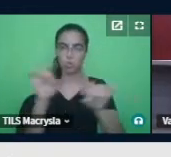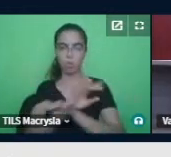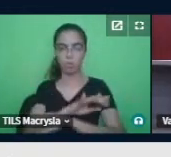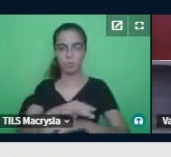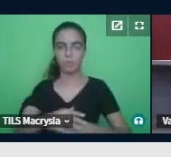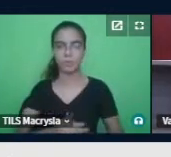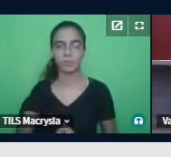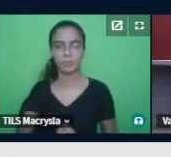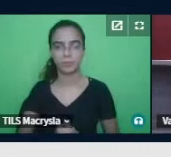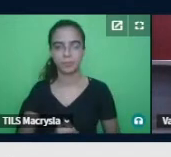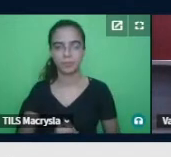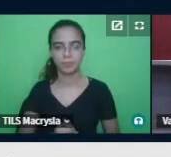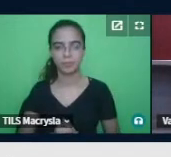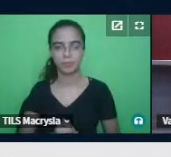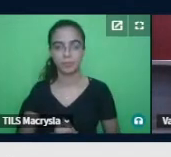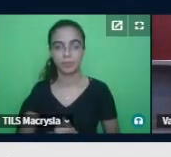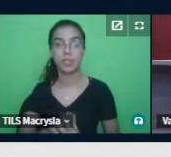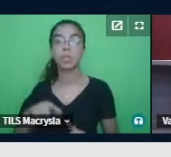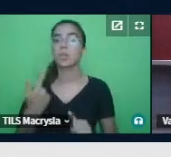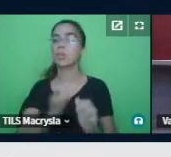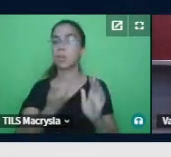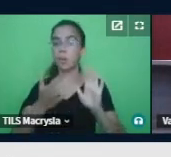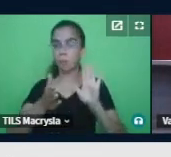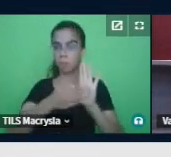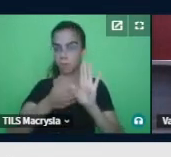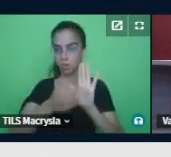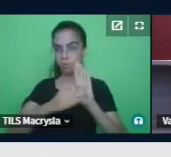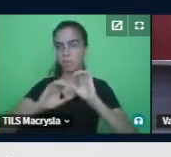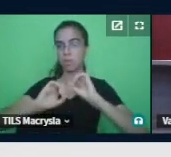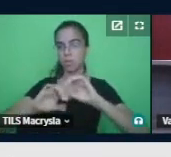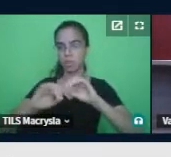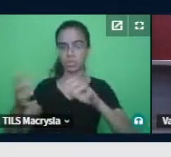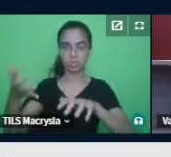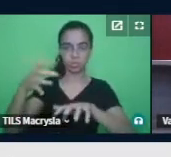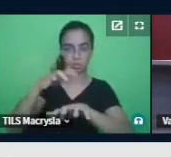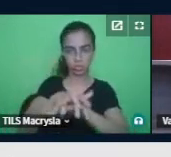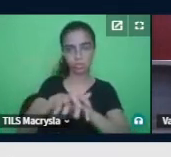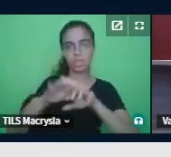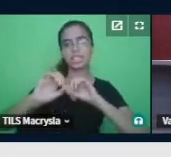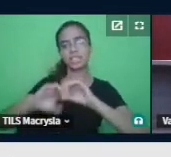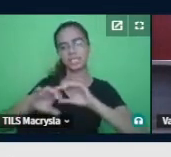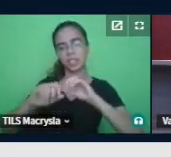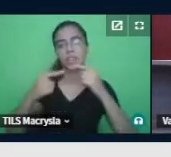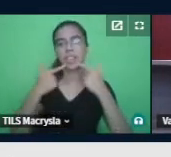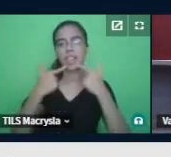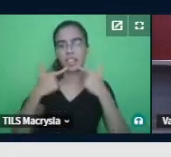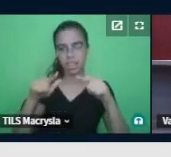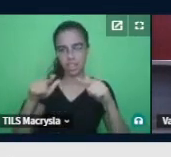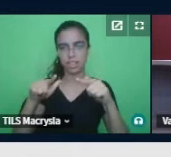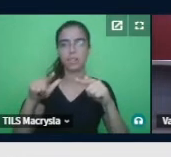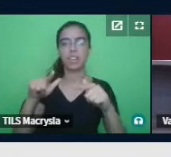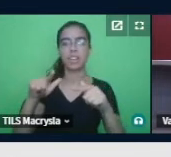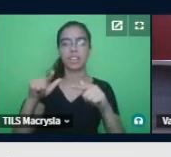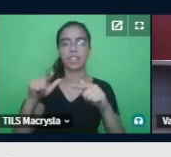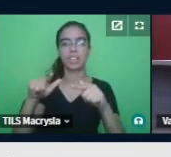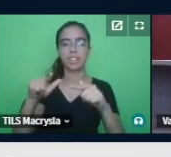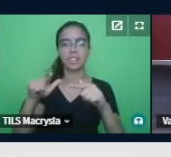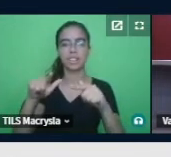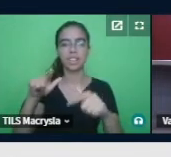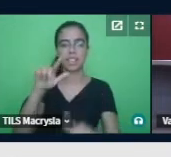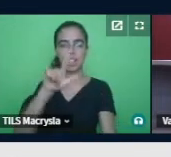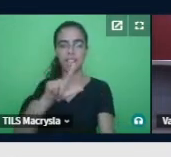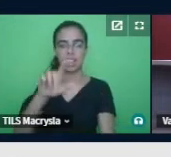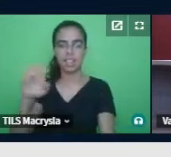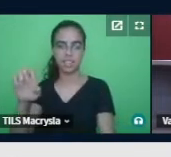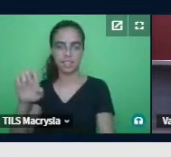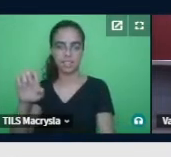a nossa proposta de educação inclusiva no ensino de L.E., a nossa proposta principal é o